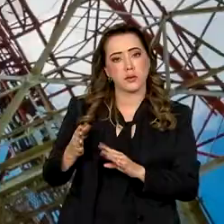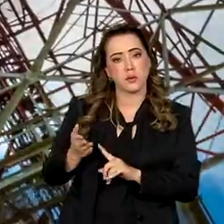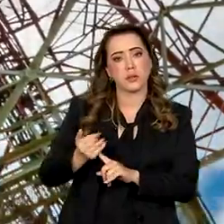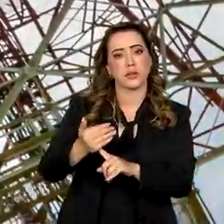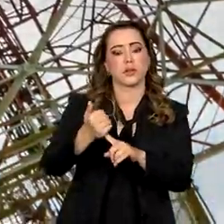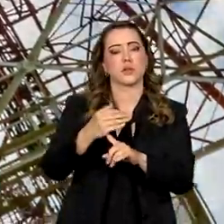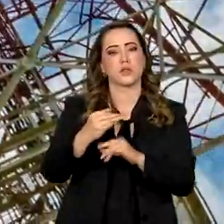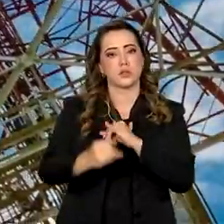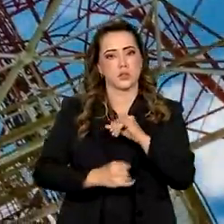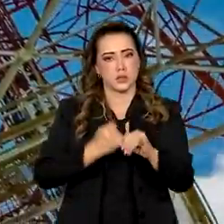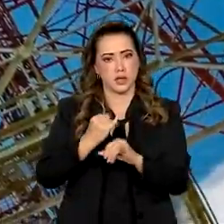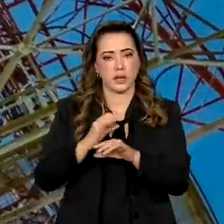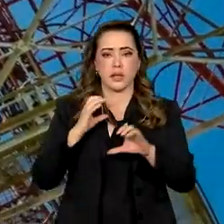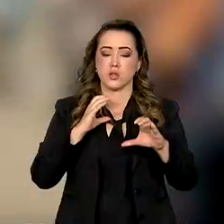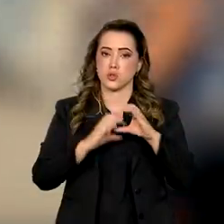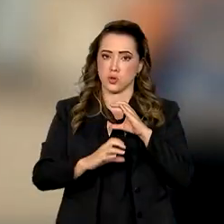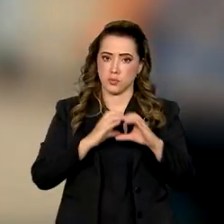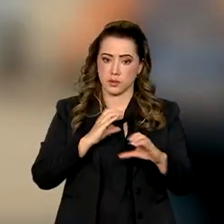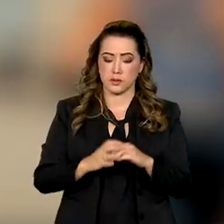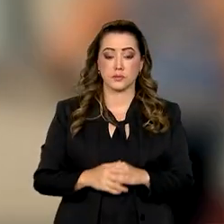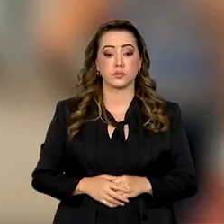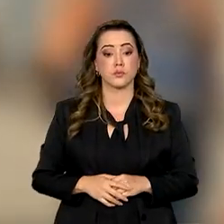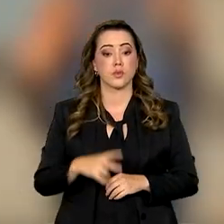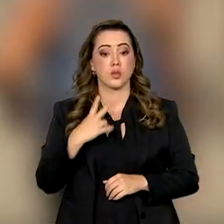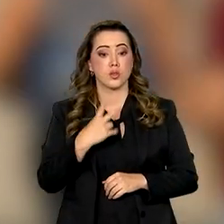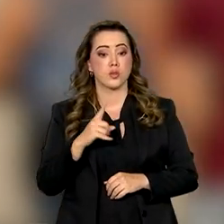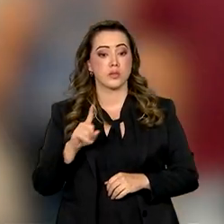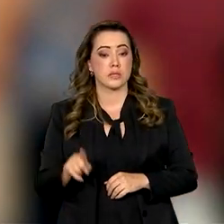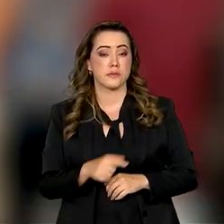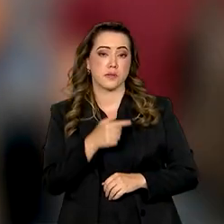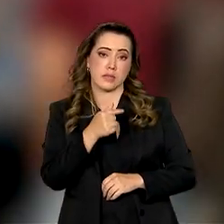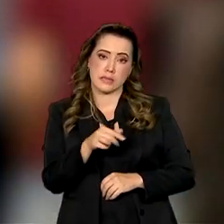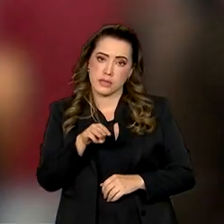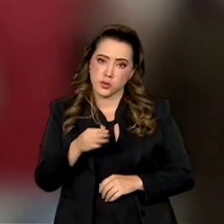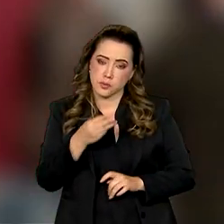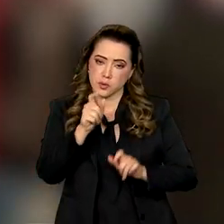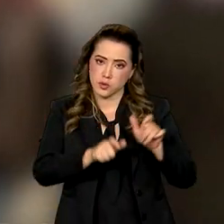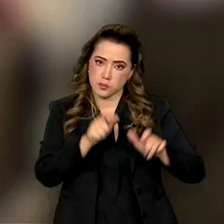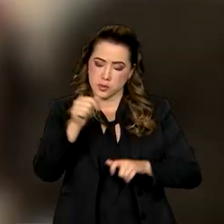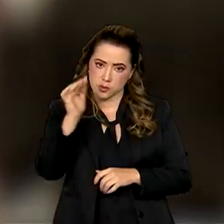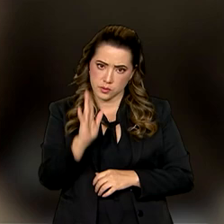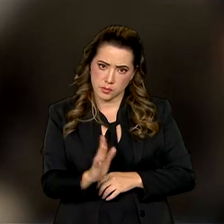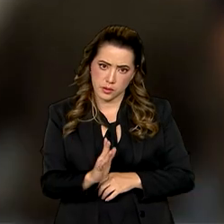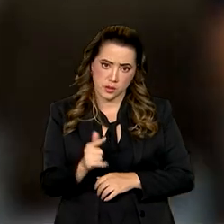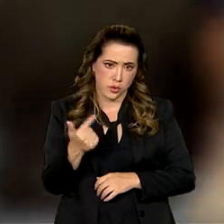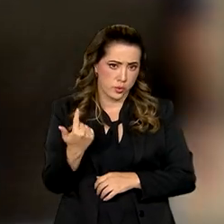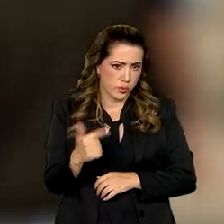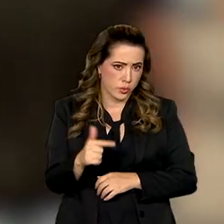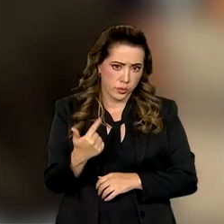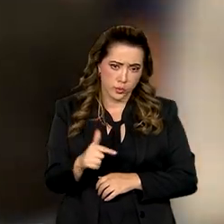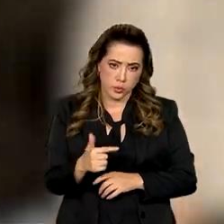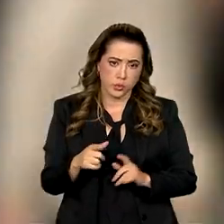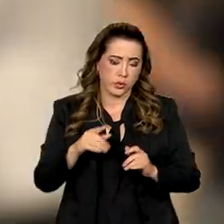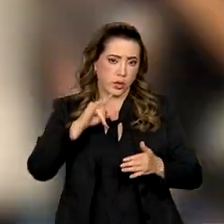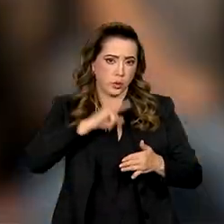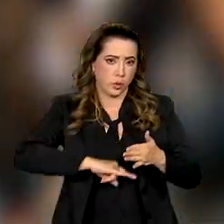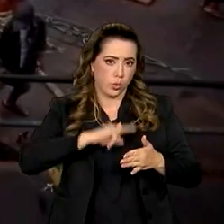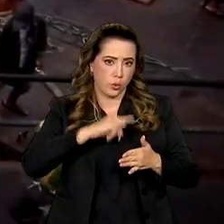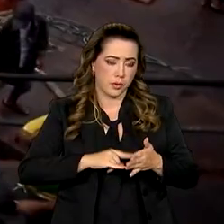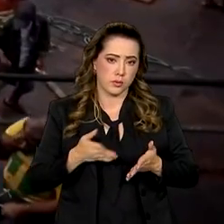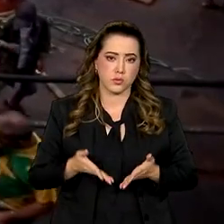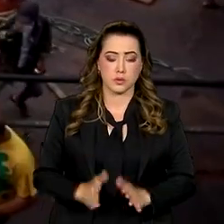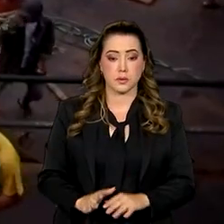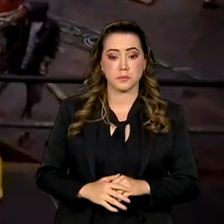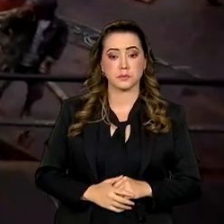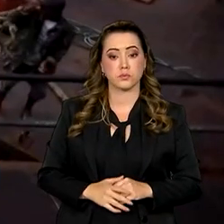internet e comunicação digital, 2,7 milhões de brasileiros não possuem registro de nascimento.